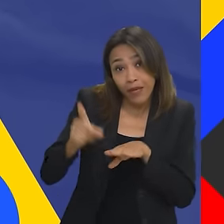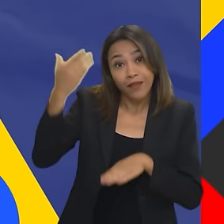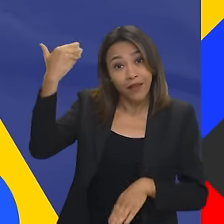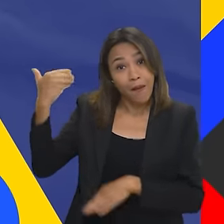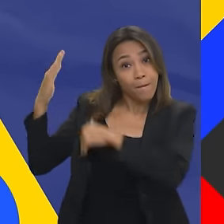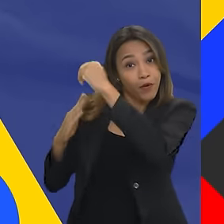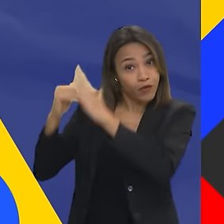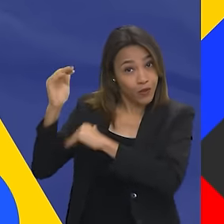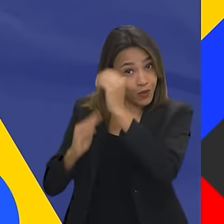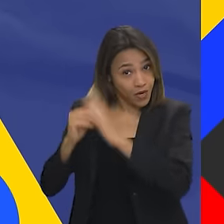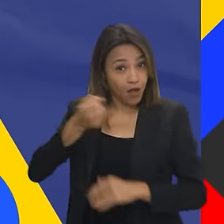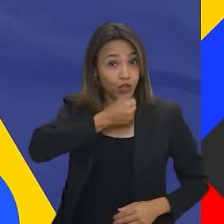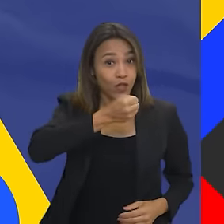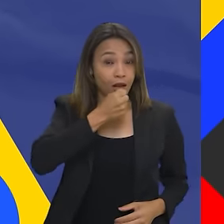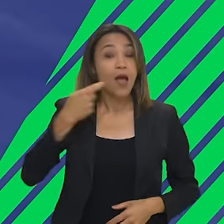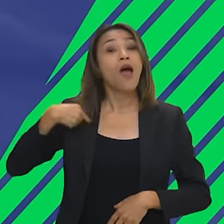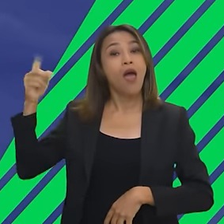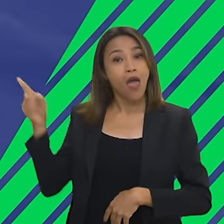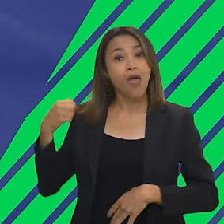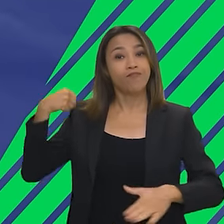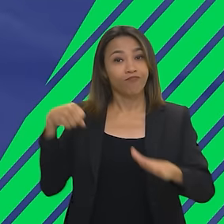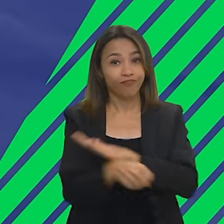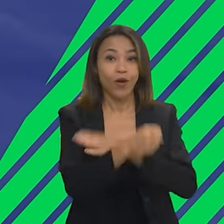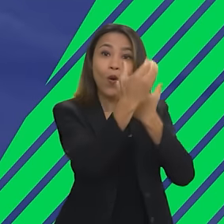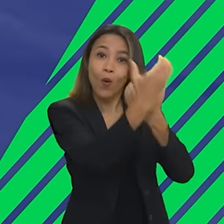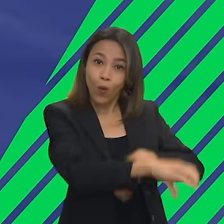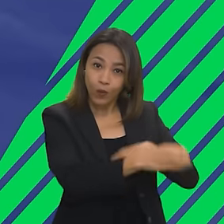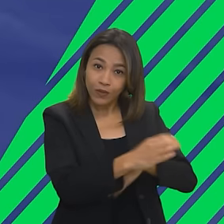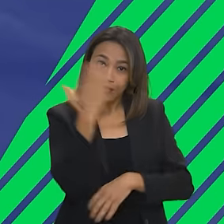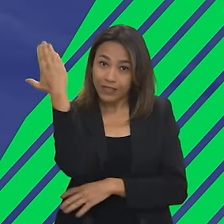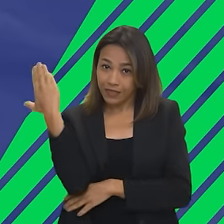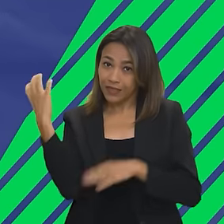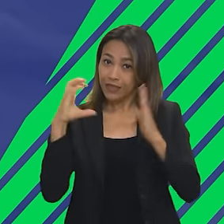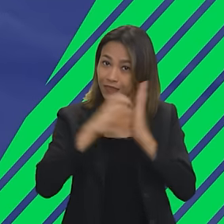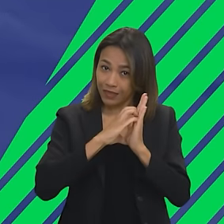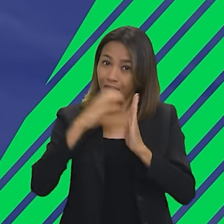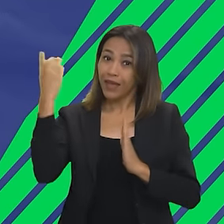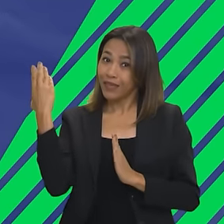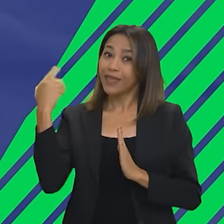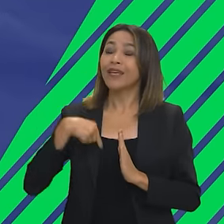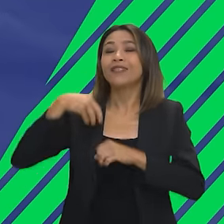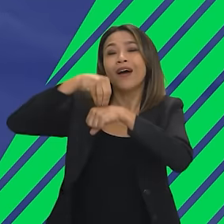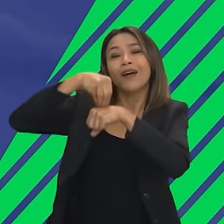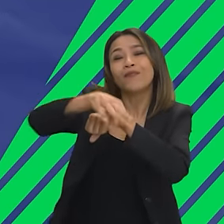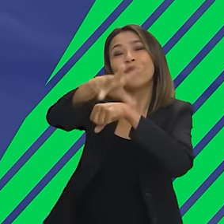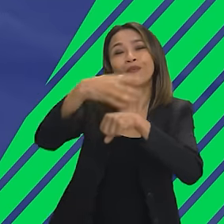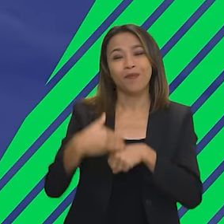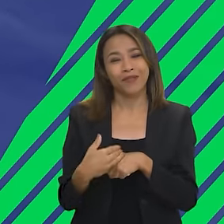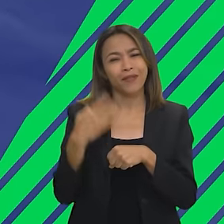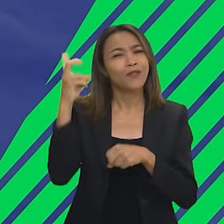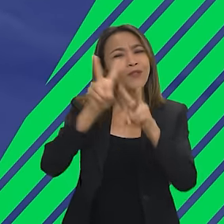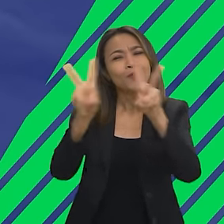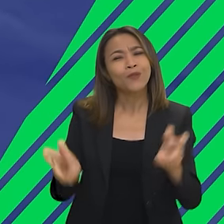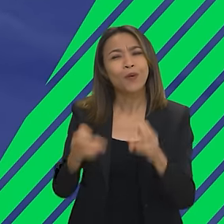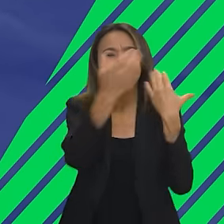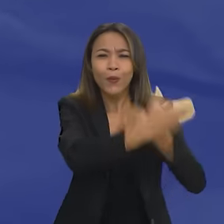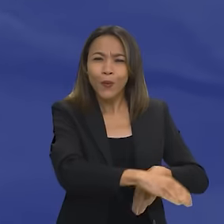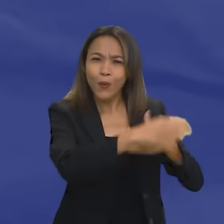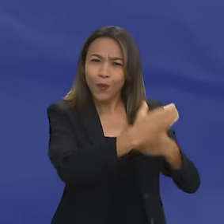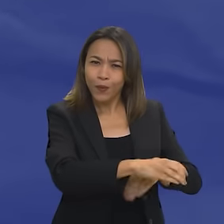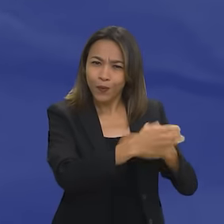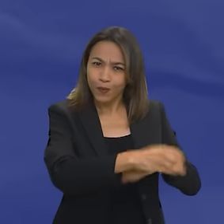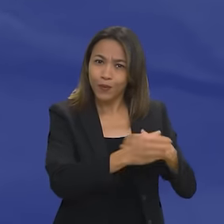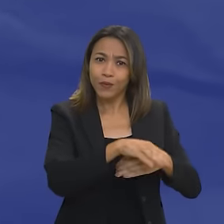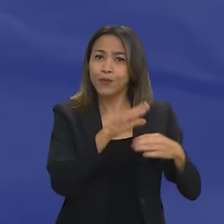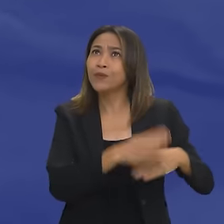jornalista, concursada da Empresa Brasil de Comunicação. E este é o Boletim Tome Nota, com informações sobre o concurso público